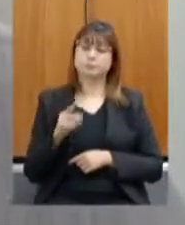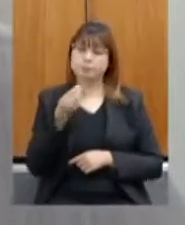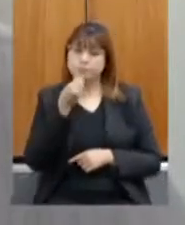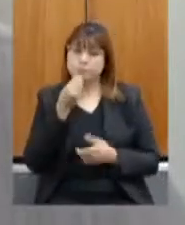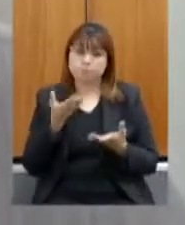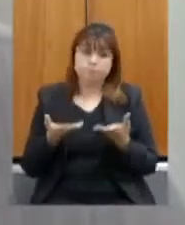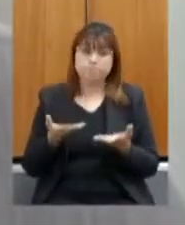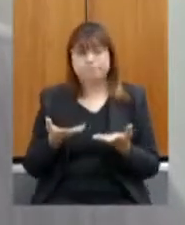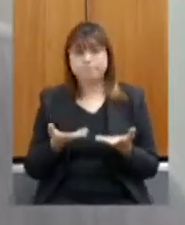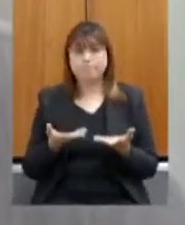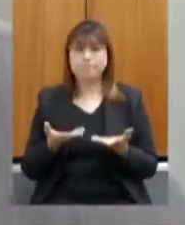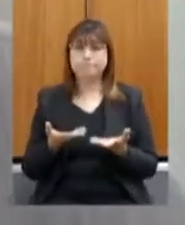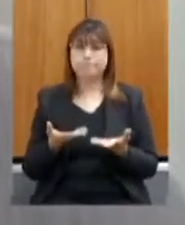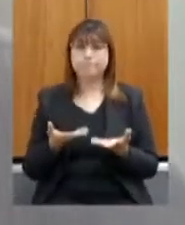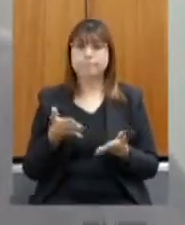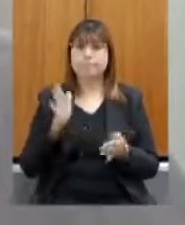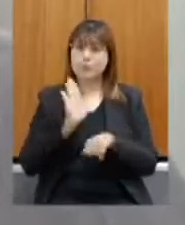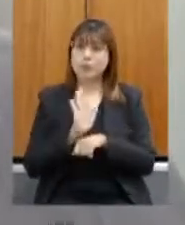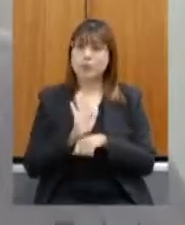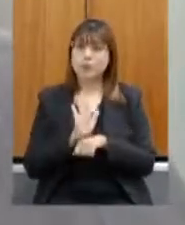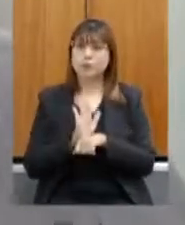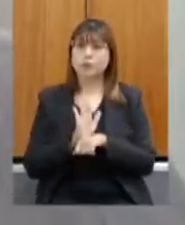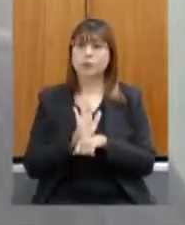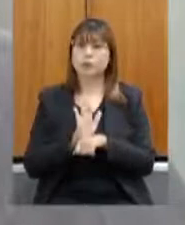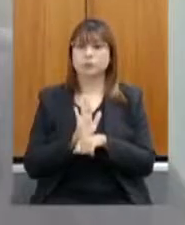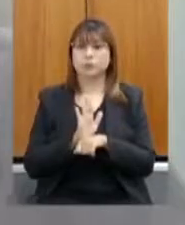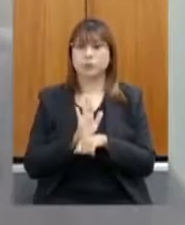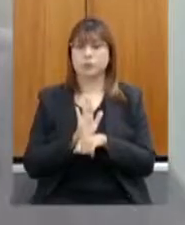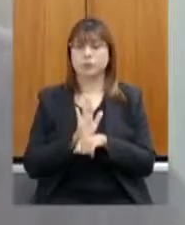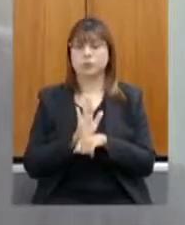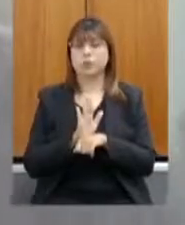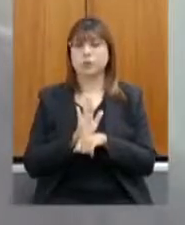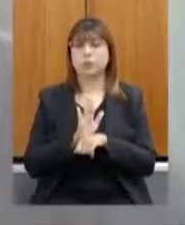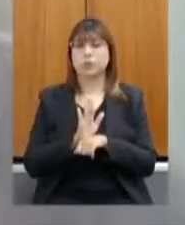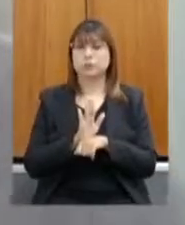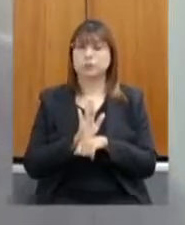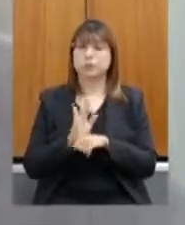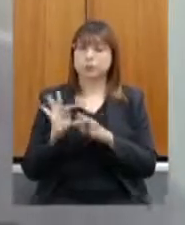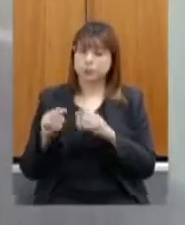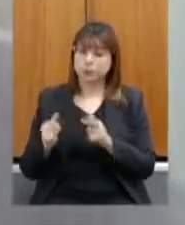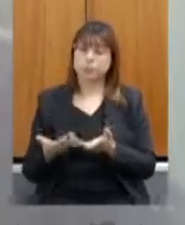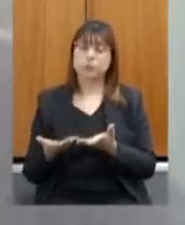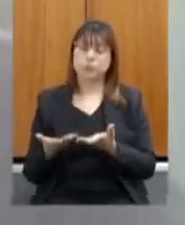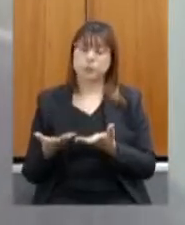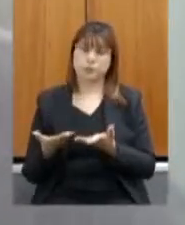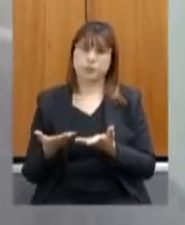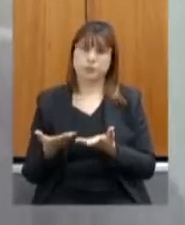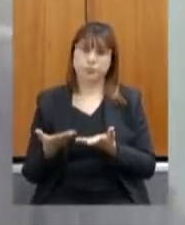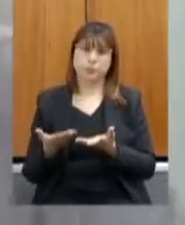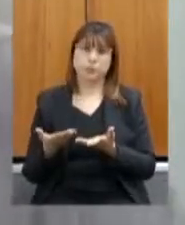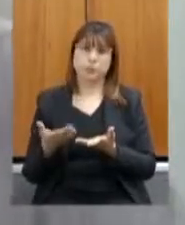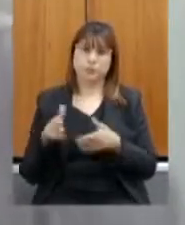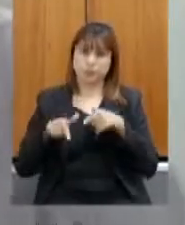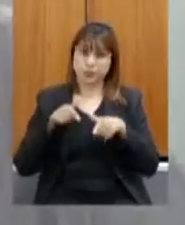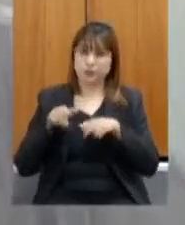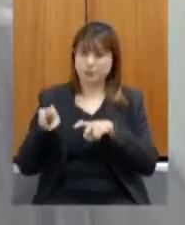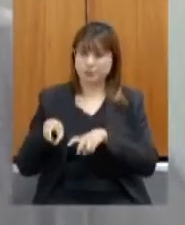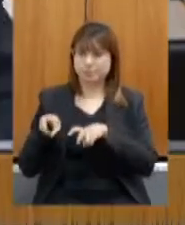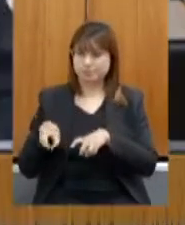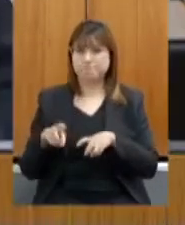alguma forma ajudando a esse produtor aos produtores rurais de um modo geral muito obrigado